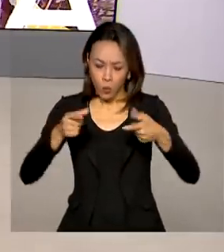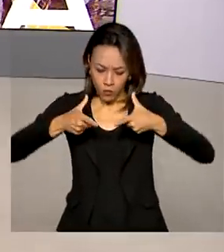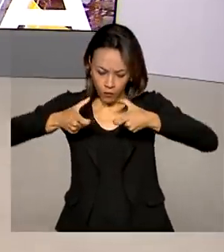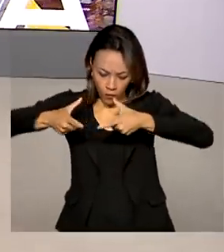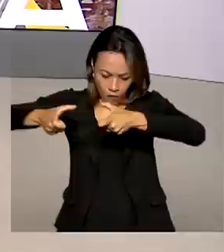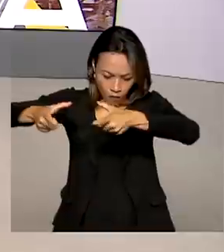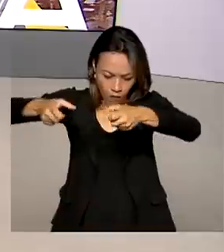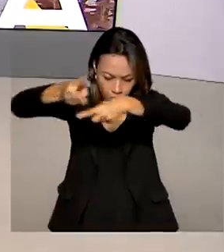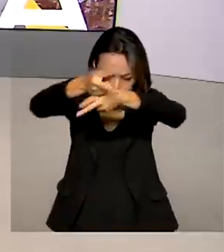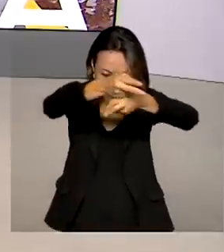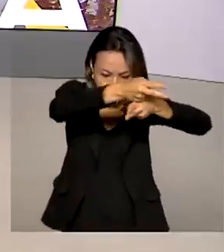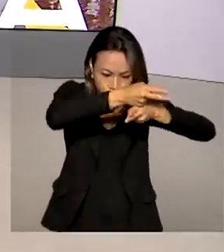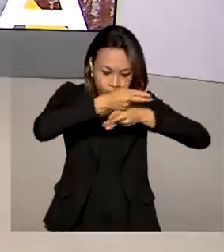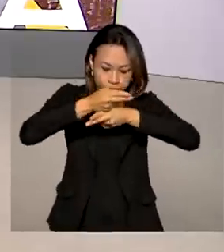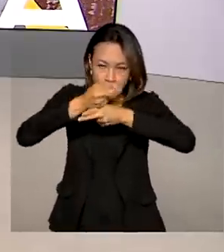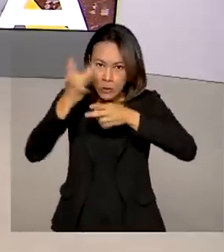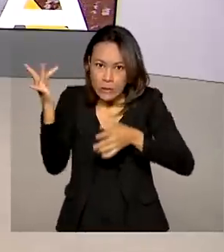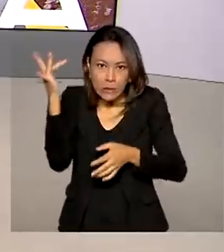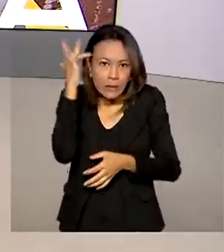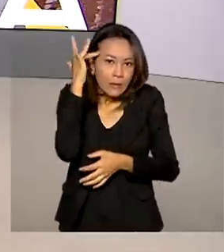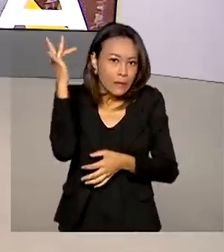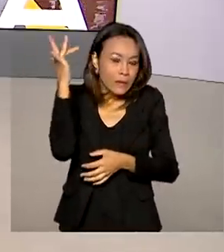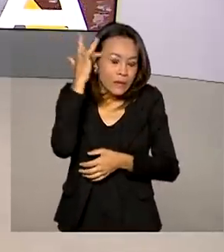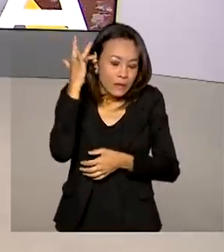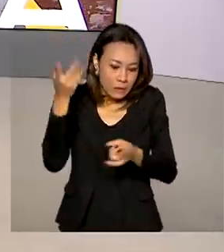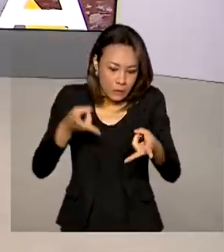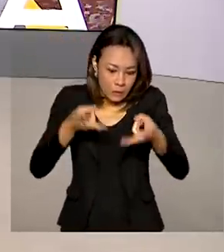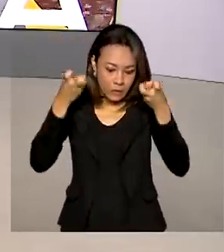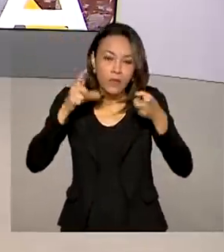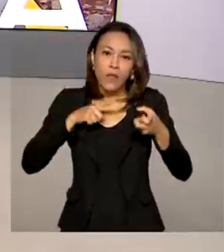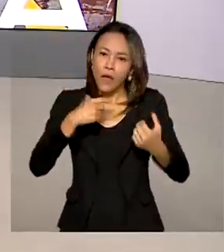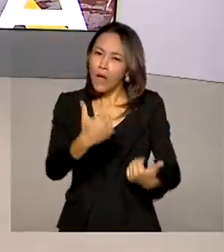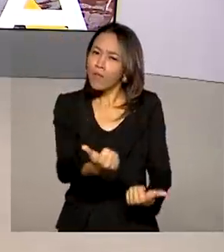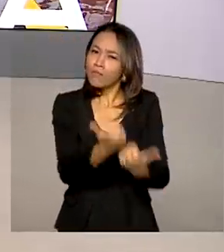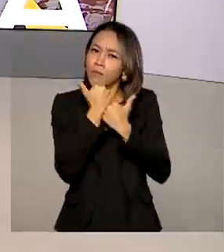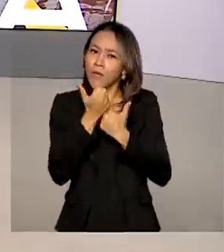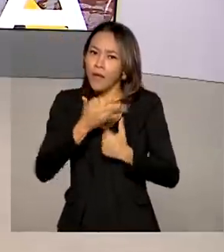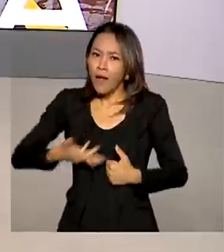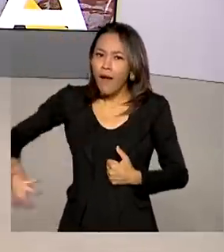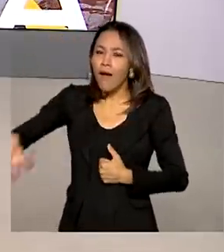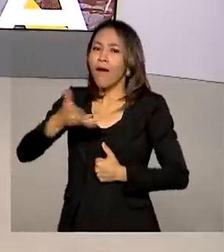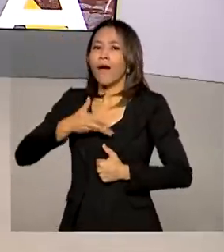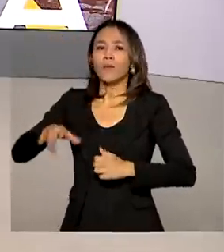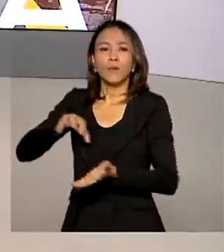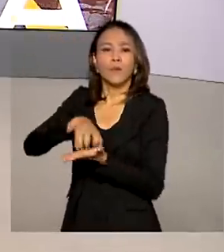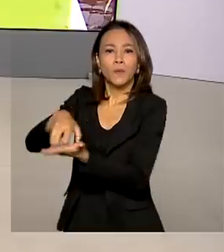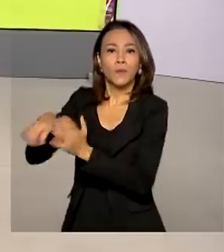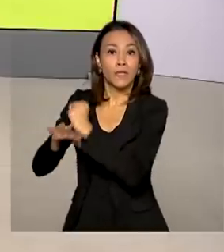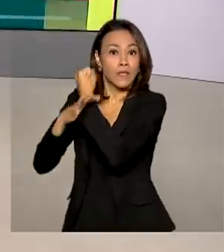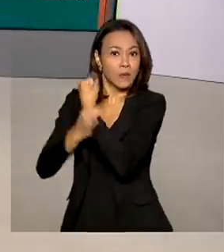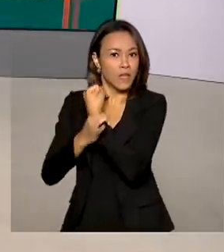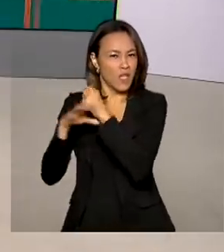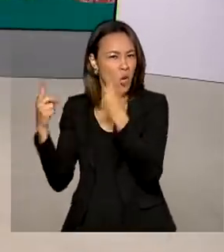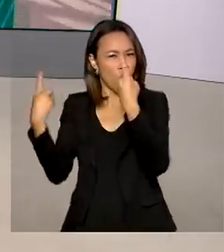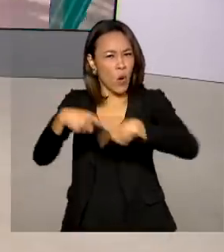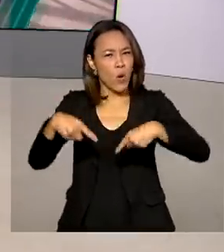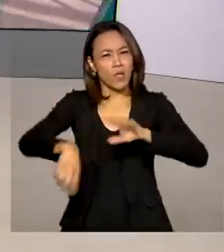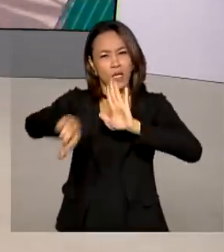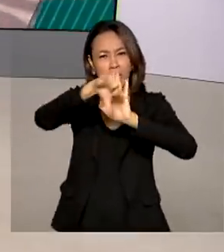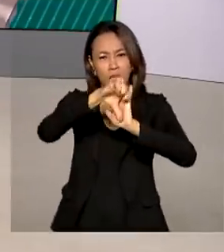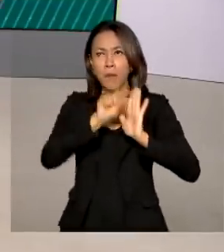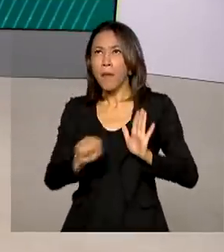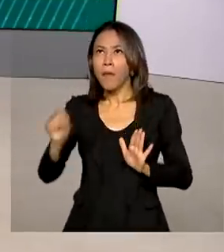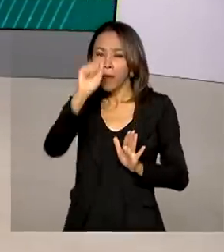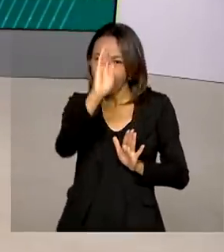satélite que gera imagens em alta resolução tem auxiliado os órgãos de segurança pública no combate a diversos crimes por todo o